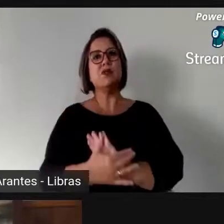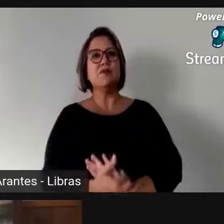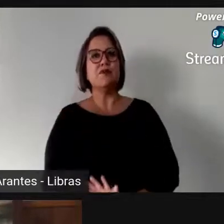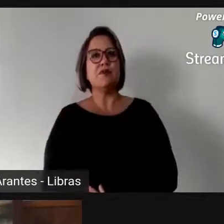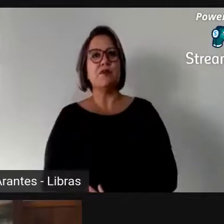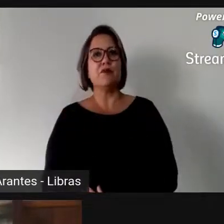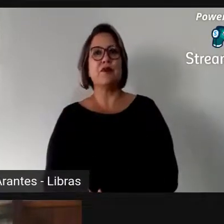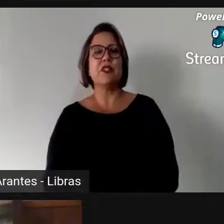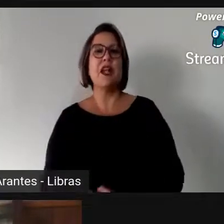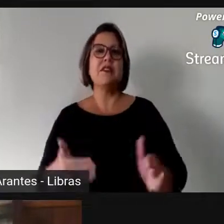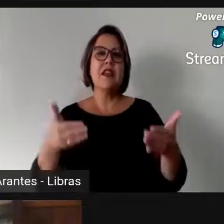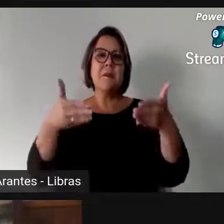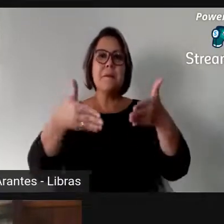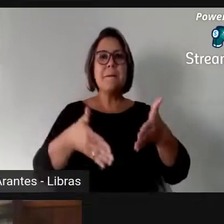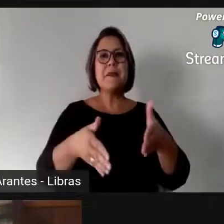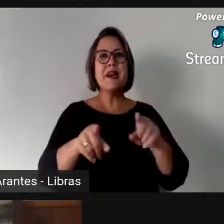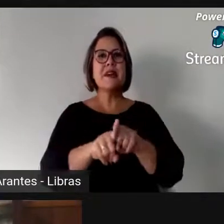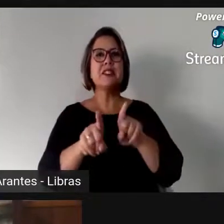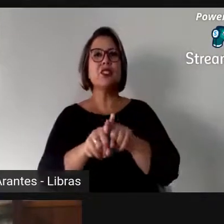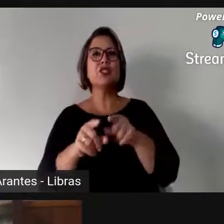partidos devem